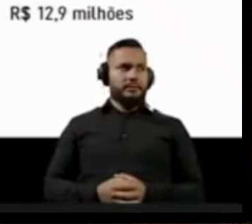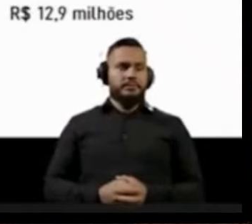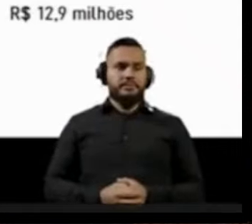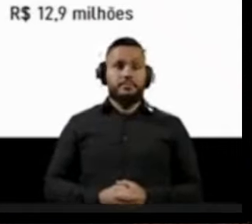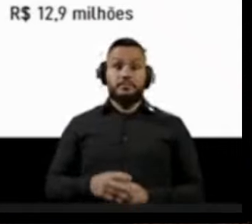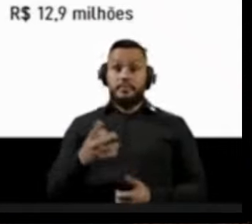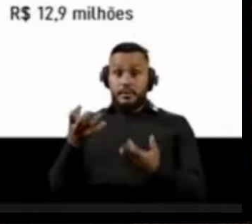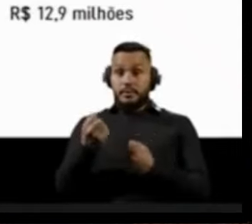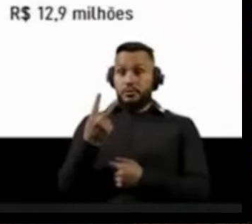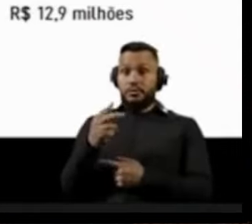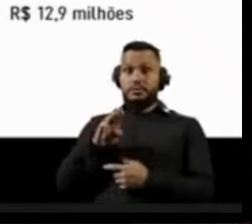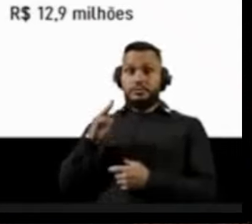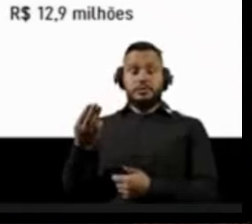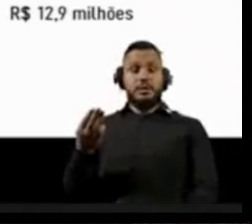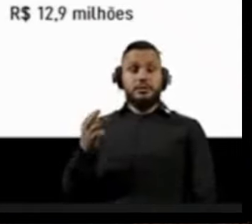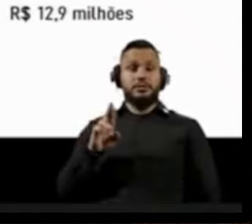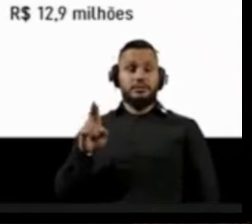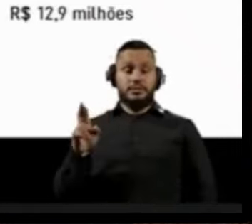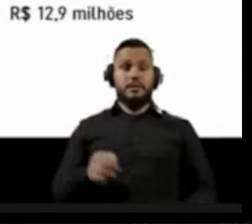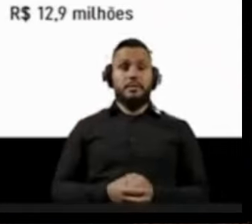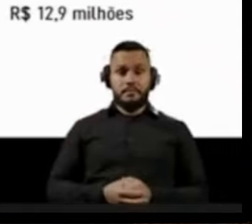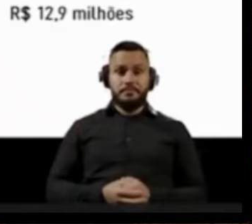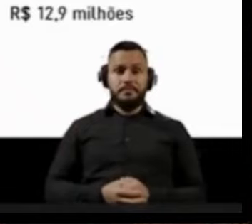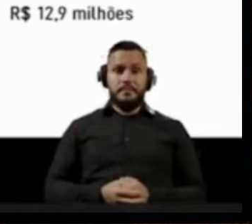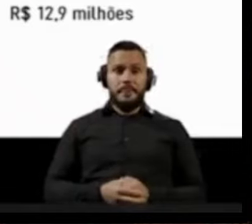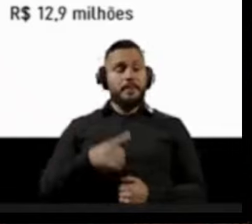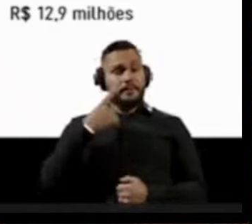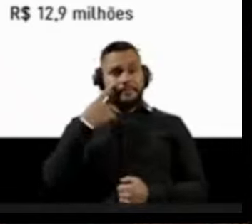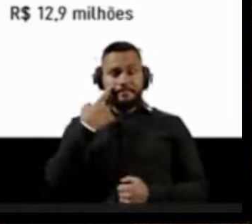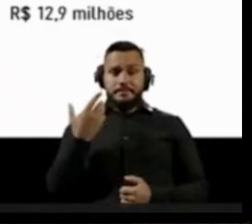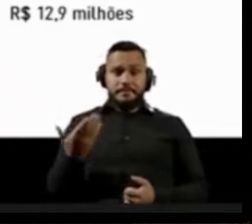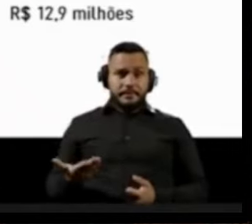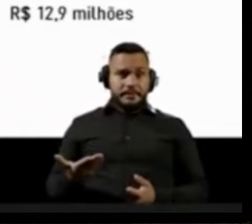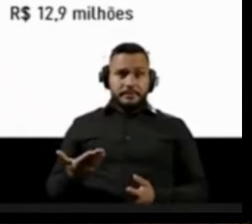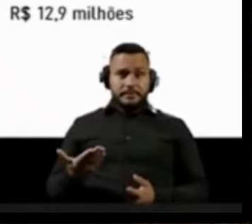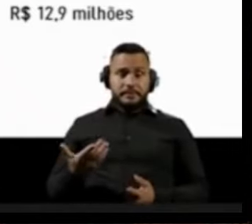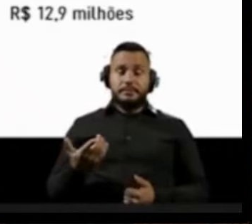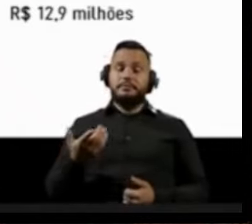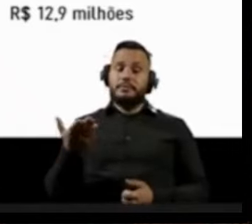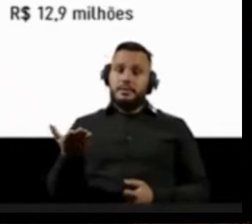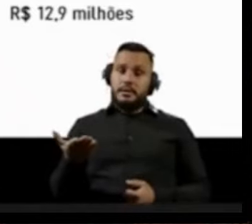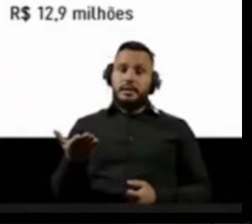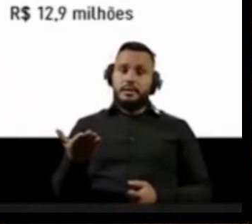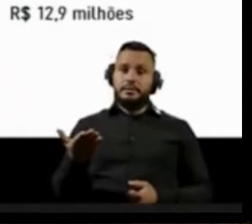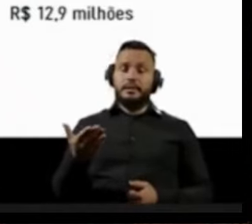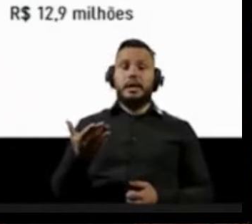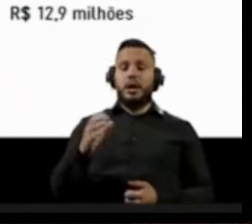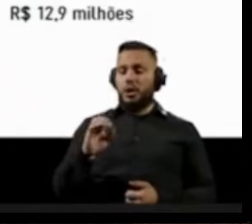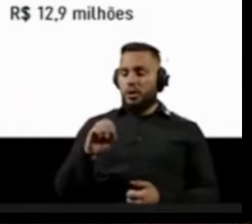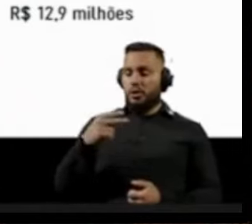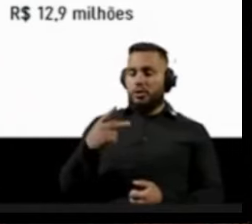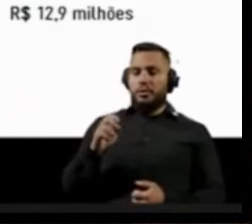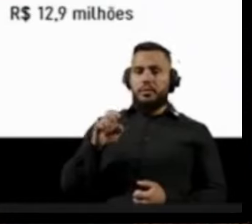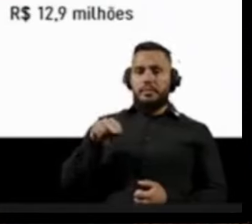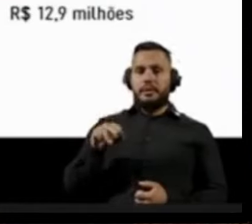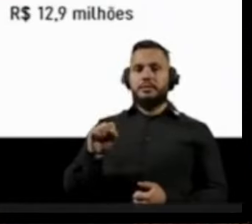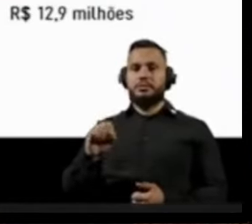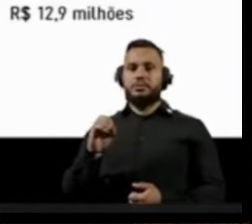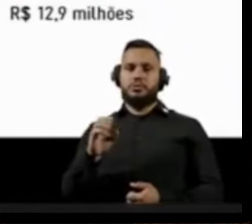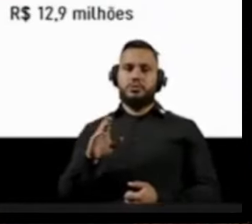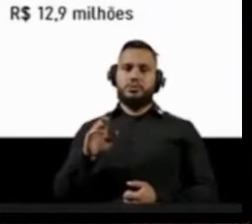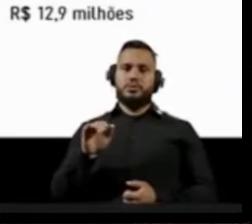2 milhões de reais. Então vejam só como a fundação Open Society do senhor Jorge Soros